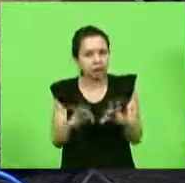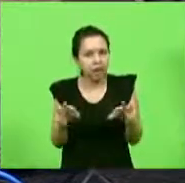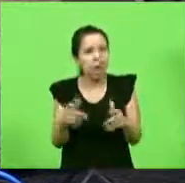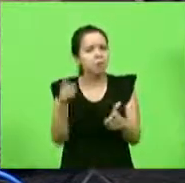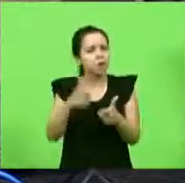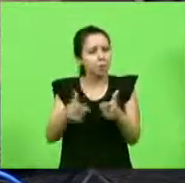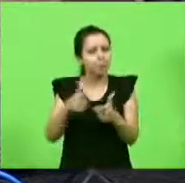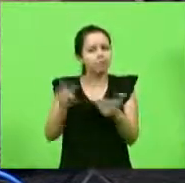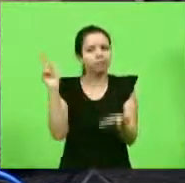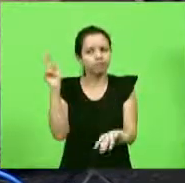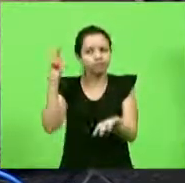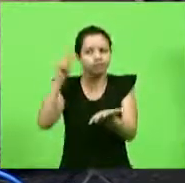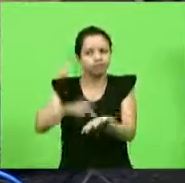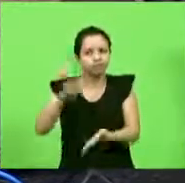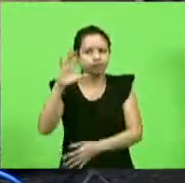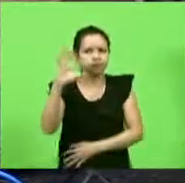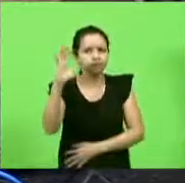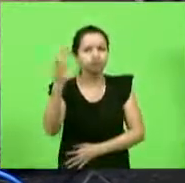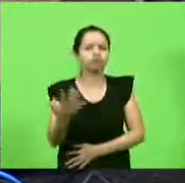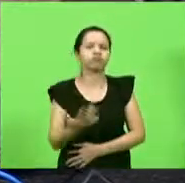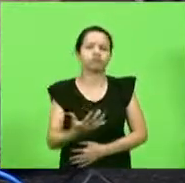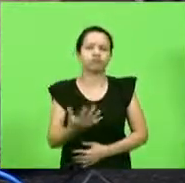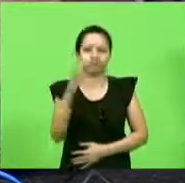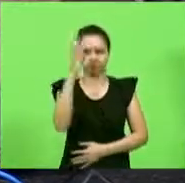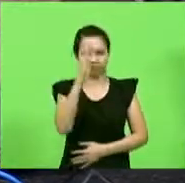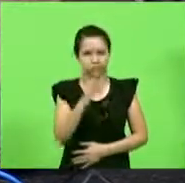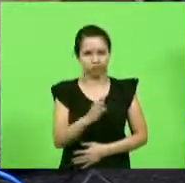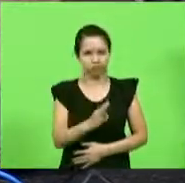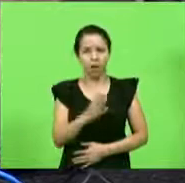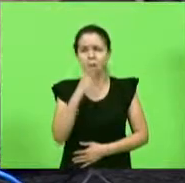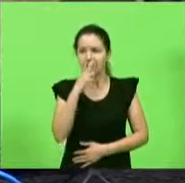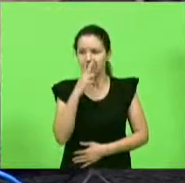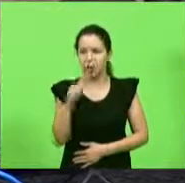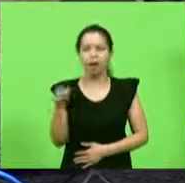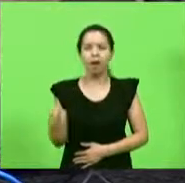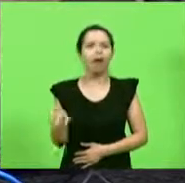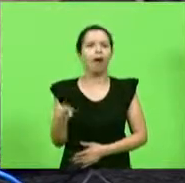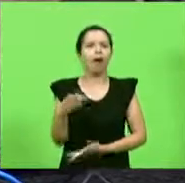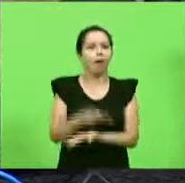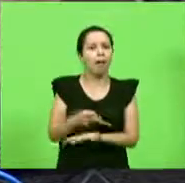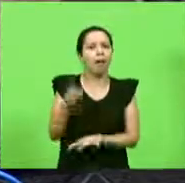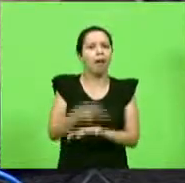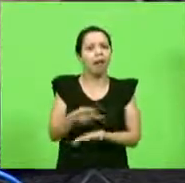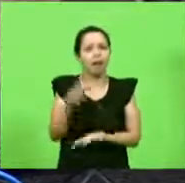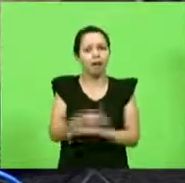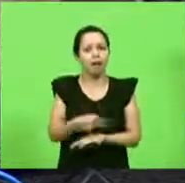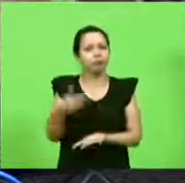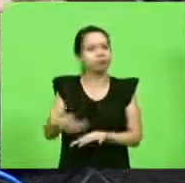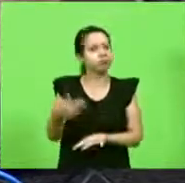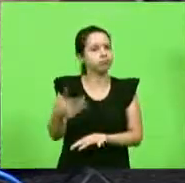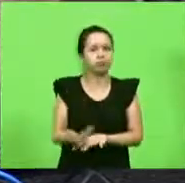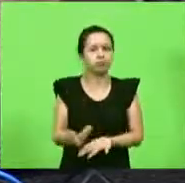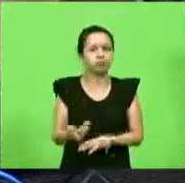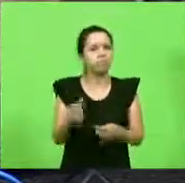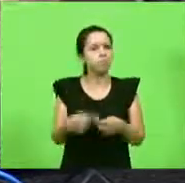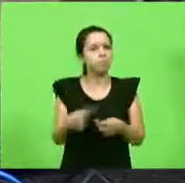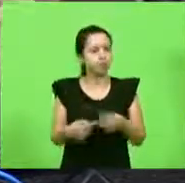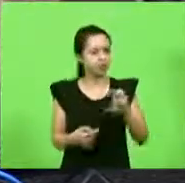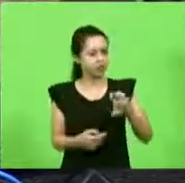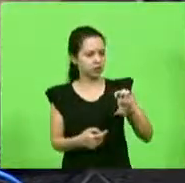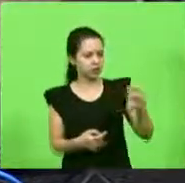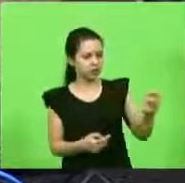Brasil. Mas não. Ao que parece, eles gostam mesmo de moinho de vento. Por que a esquerda é sindicalista e